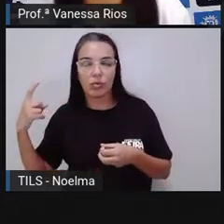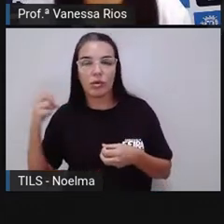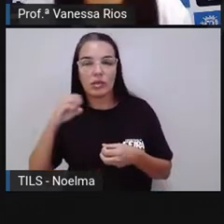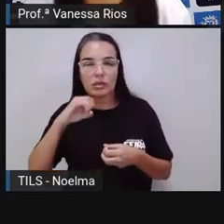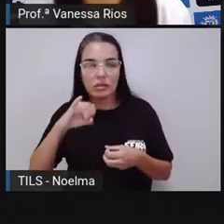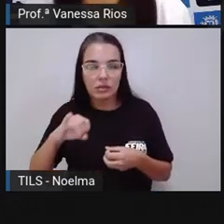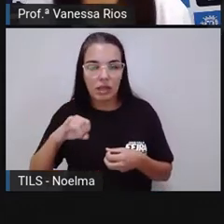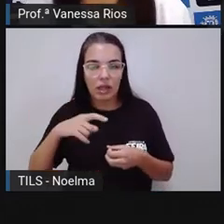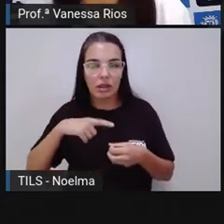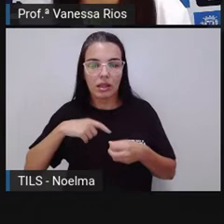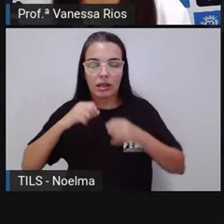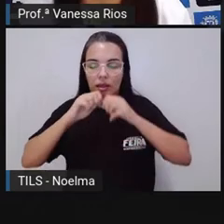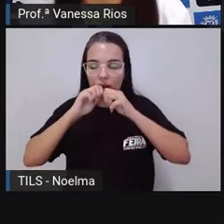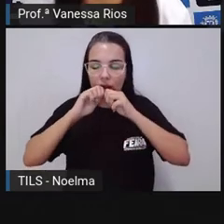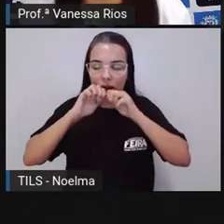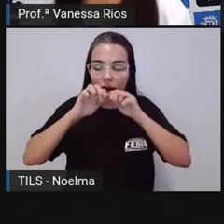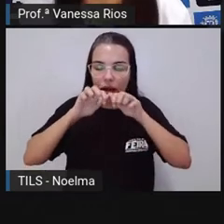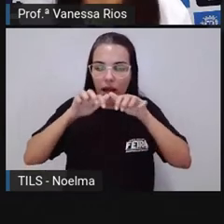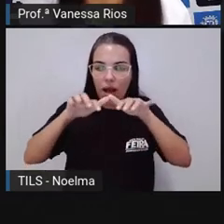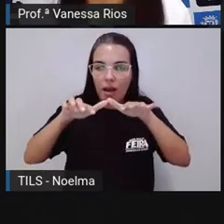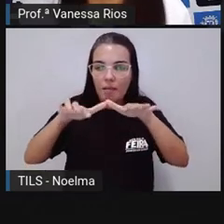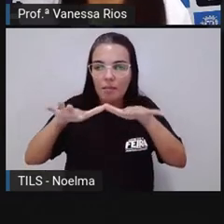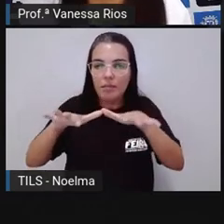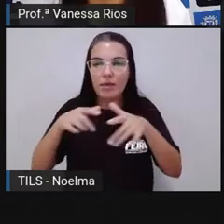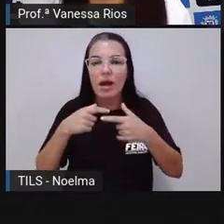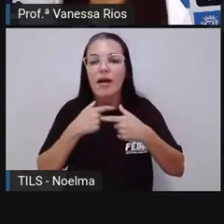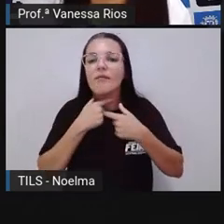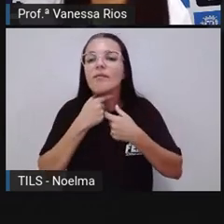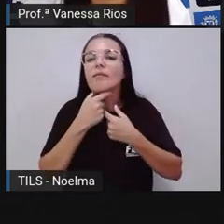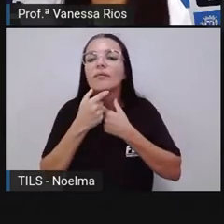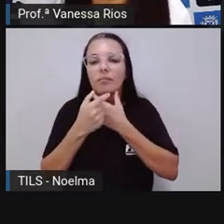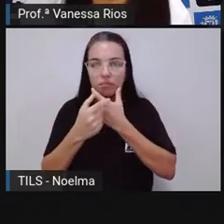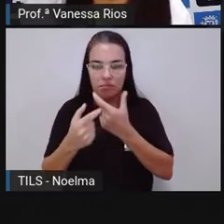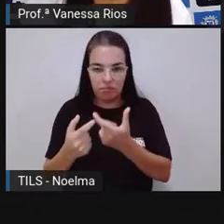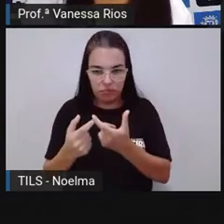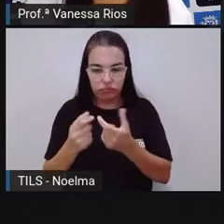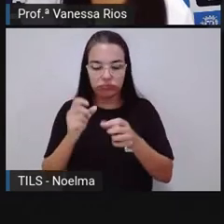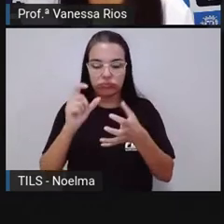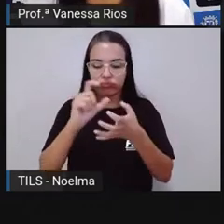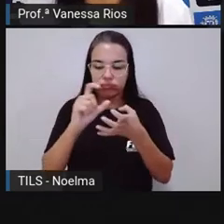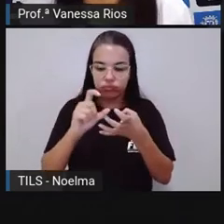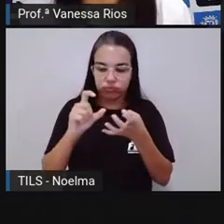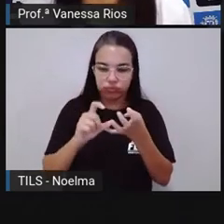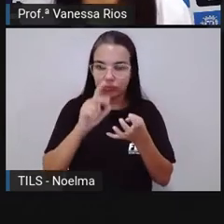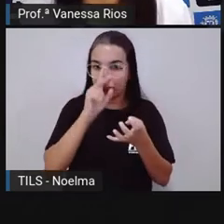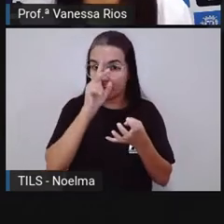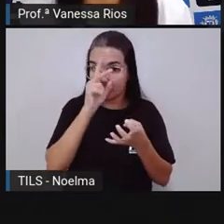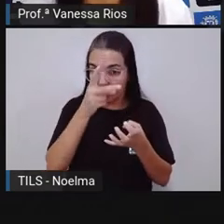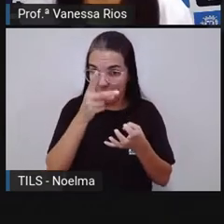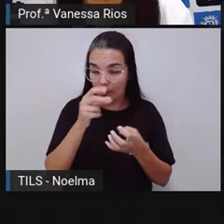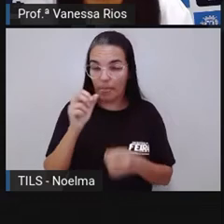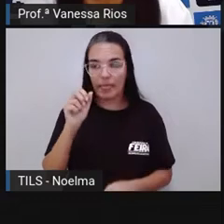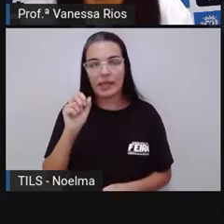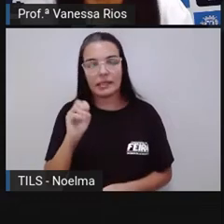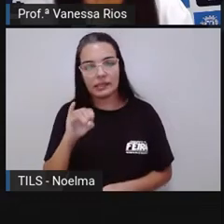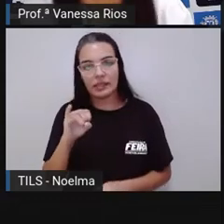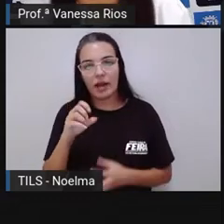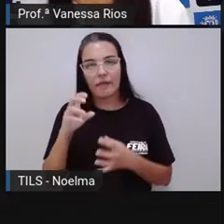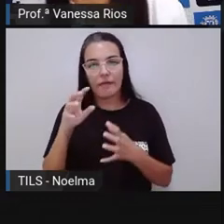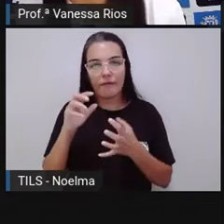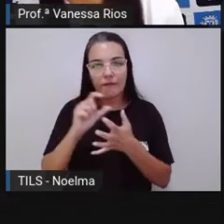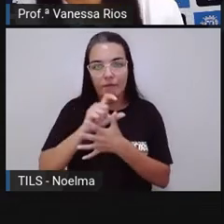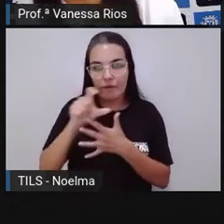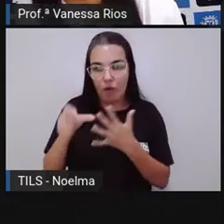o som produzido, né, pela sílaba cúmica. Se for o som de a vogal, tem um som aberto,